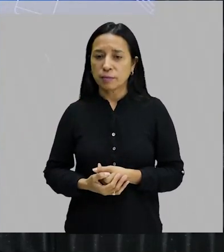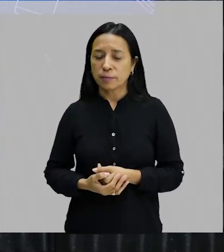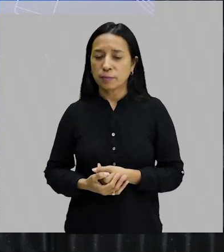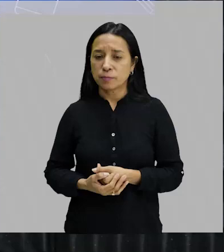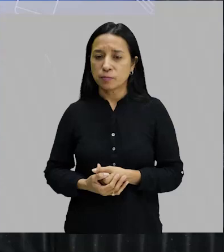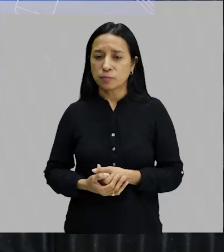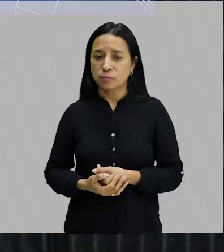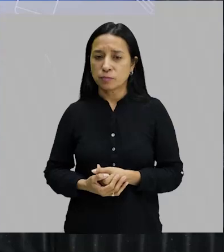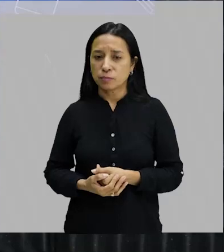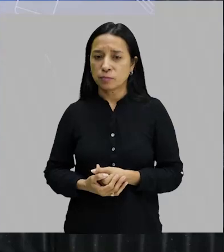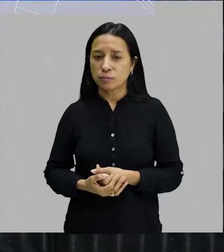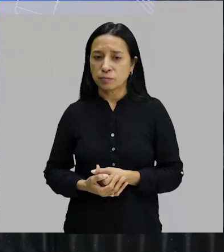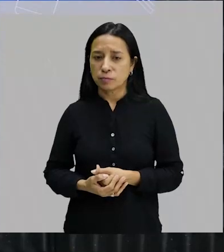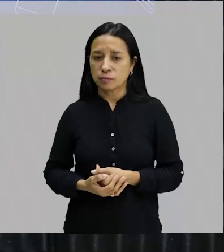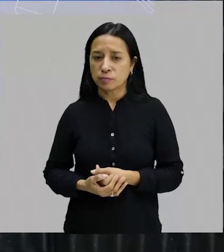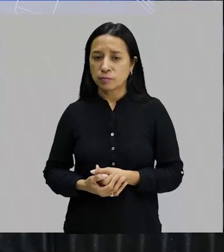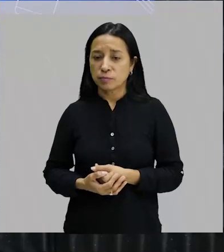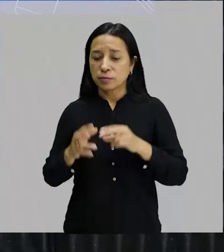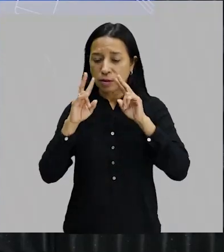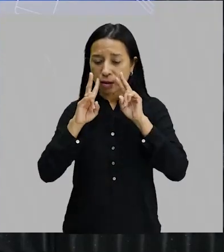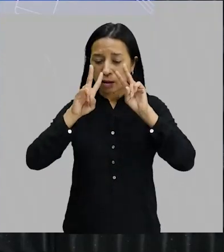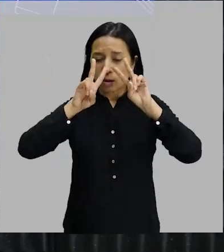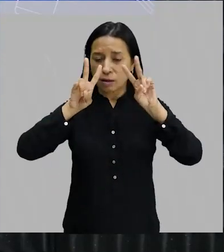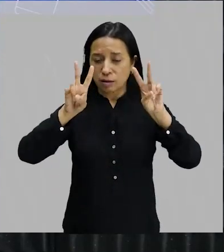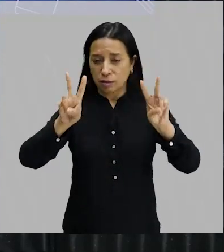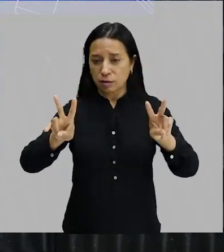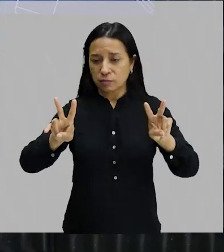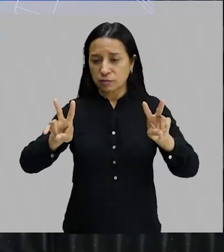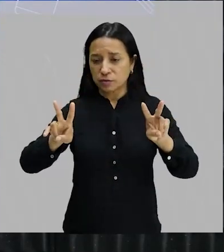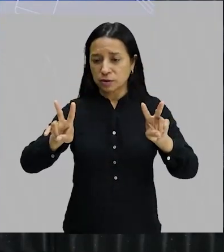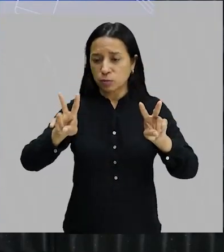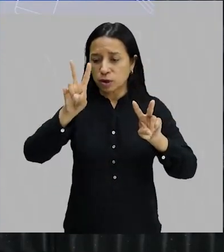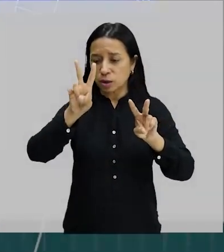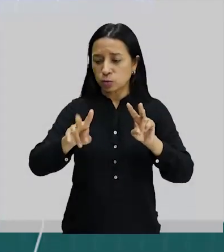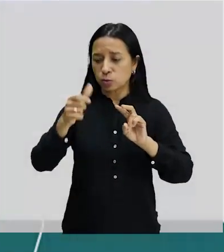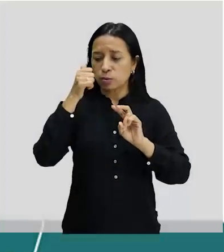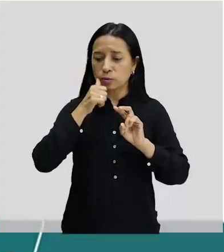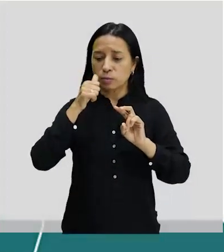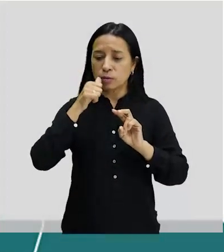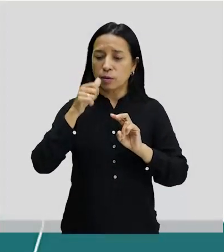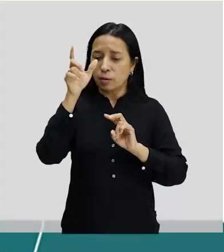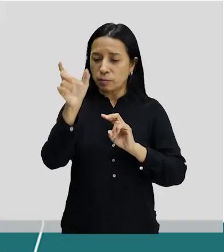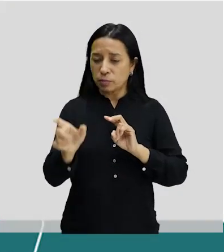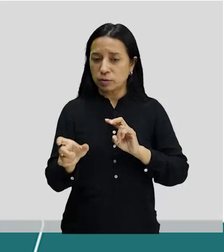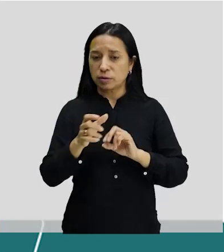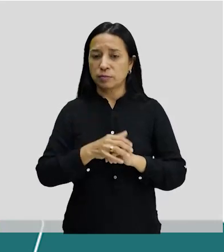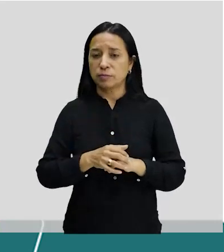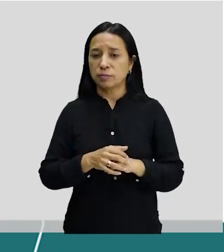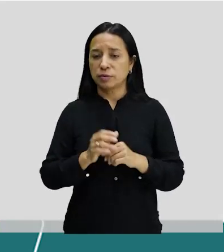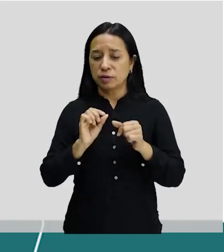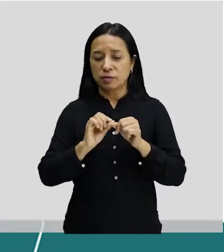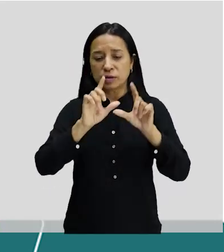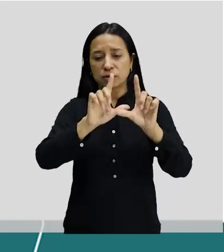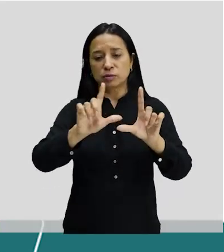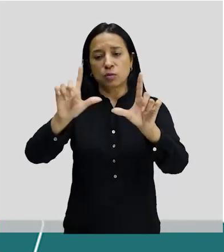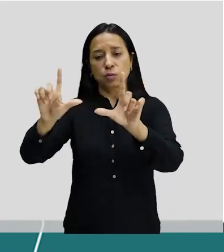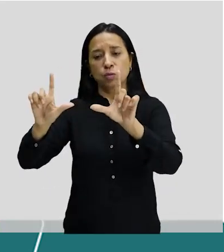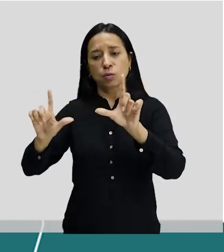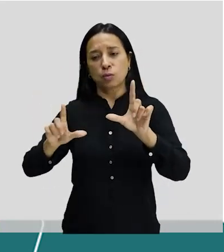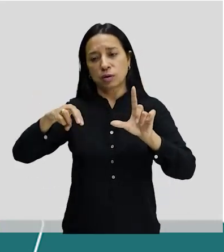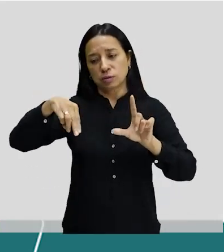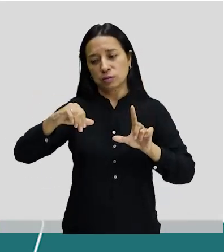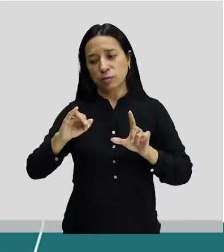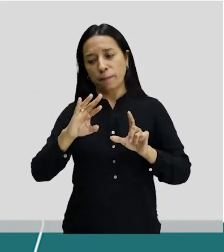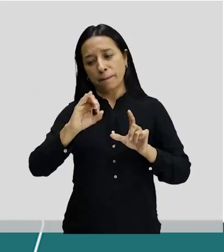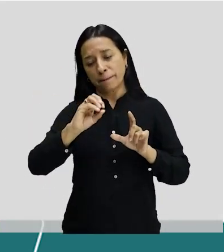bichano pode fazer um totó. Essa era a visão dele sobre o modernismo. Ela fez muitos quadros sobre o Mário de Andrade,